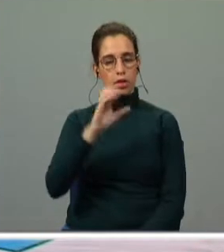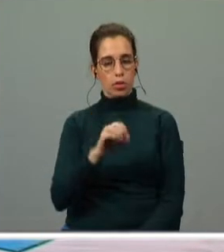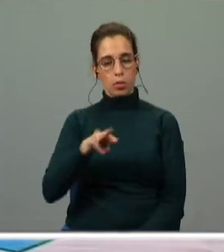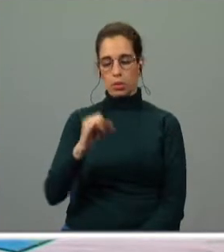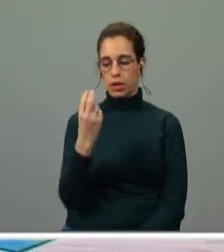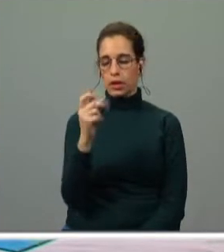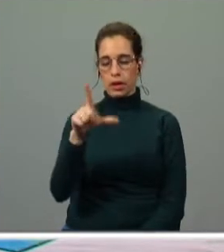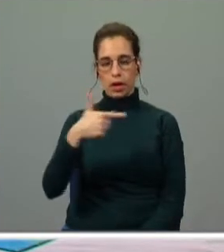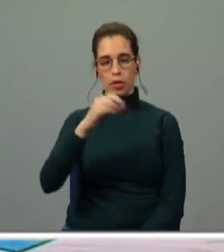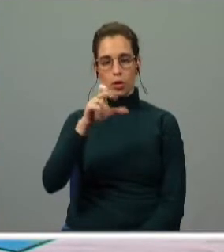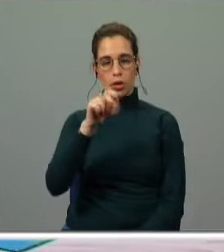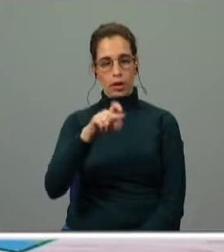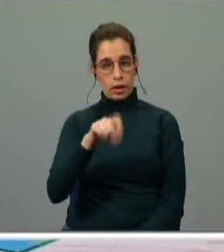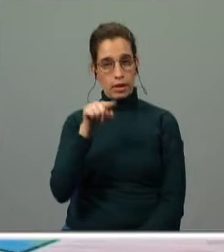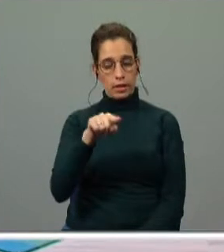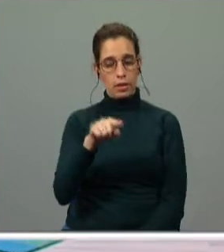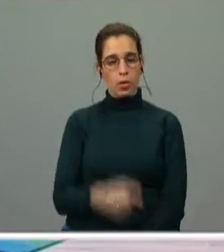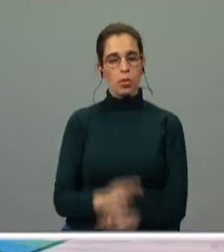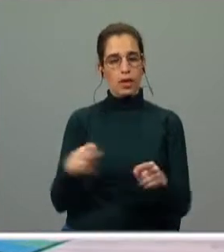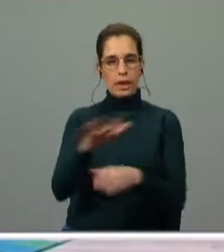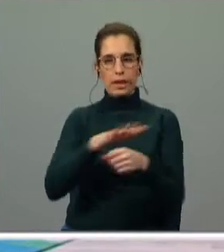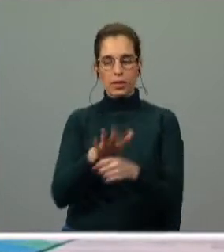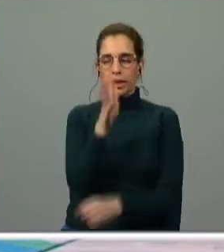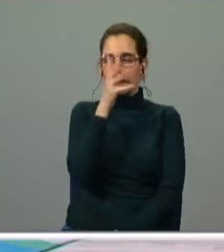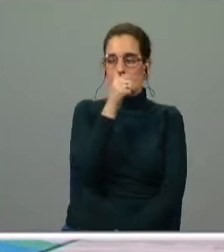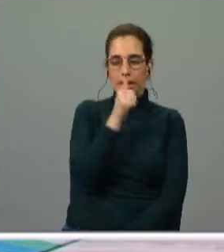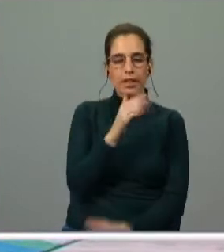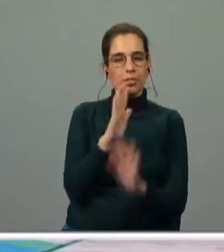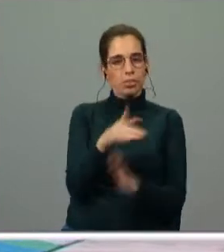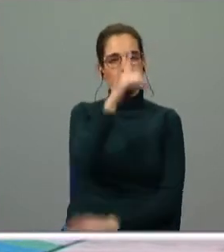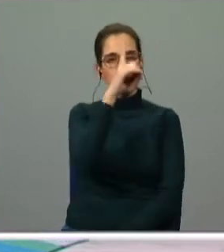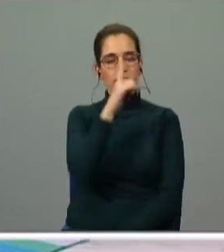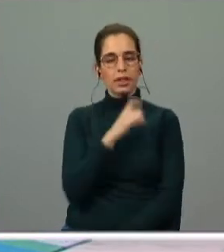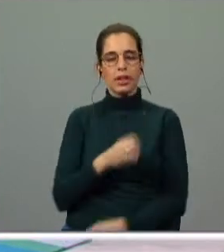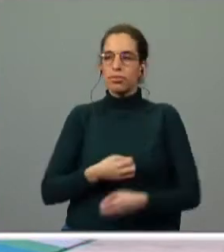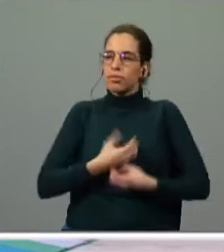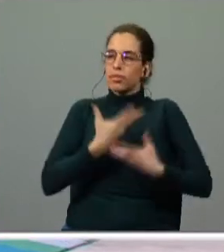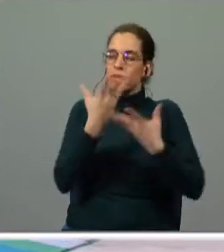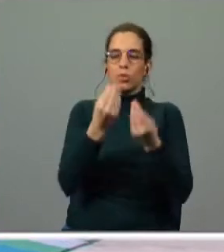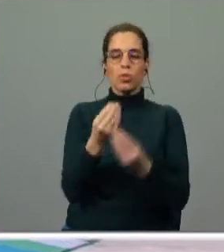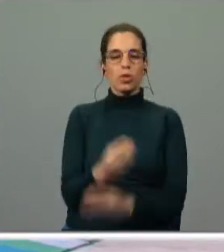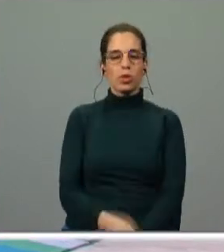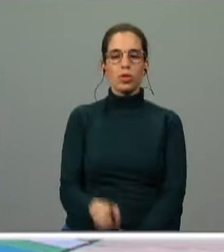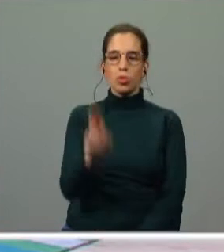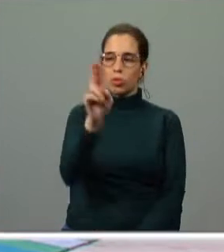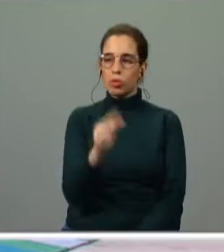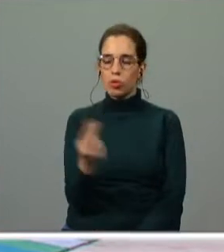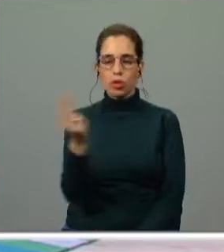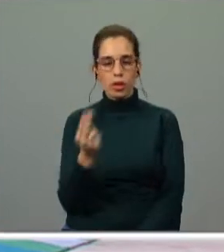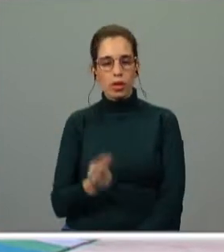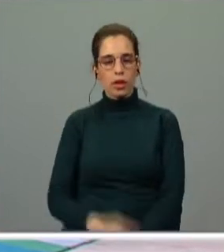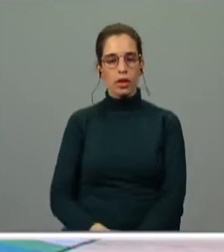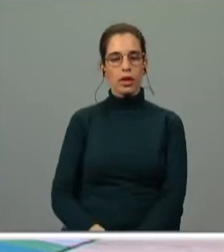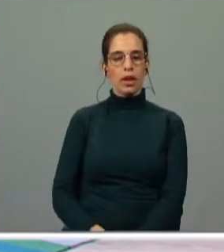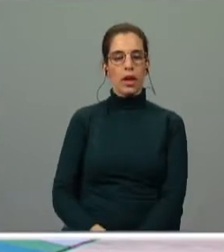caso foi de tal maneira triste e digno de memória que inspirou muitos artistas. inspirou António Ferreira a